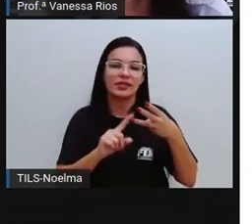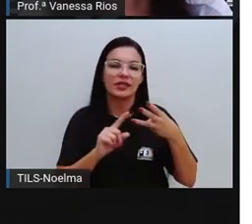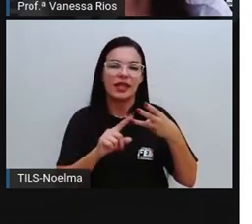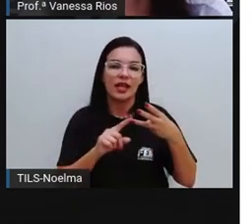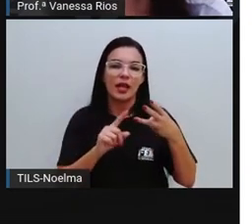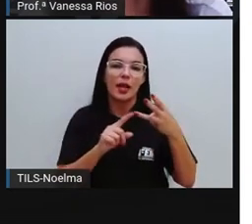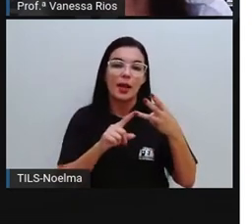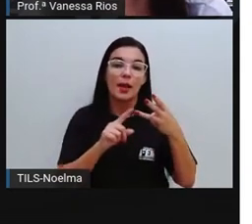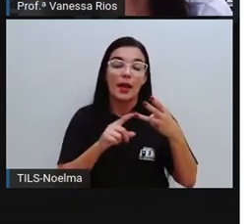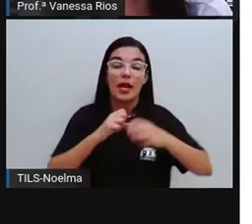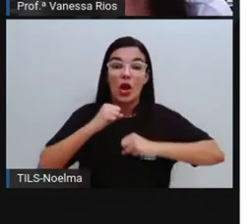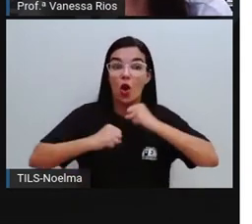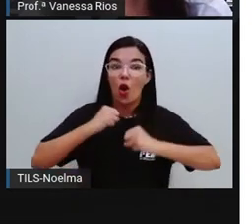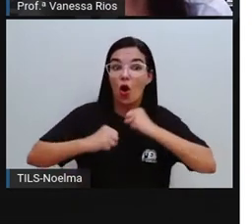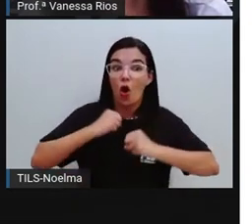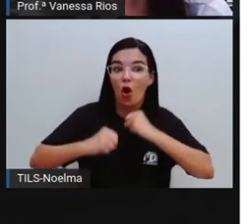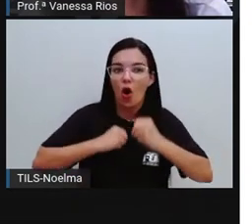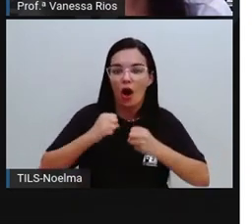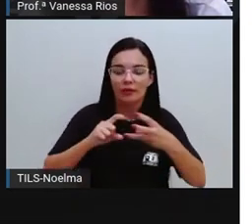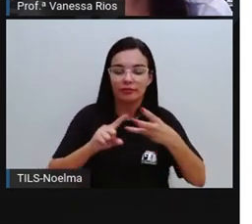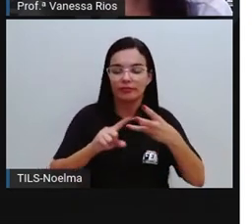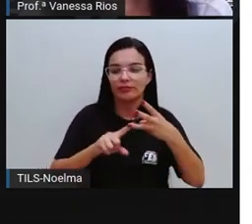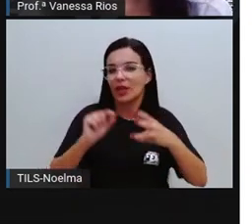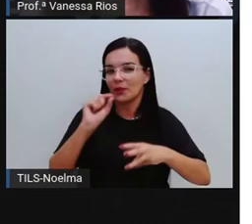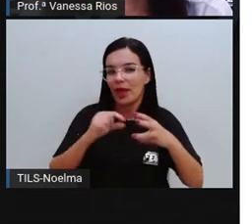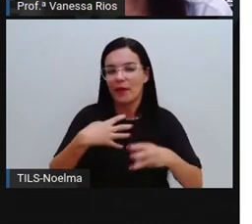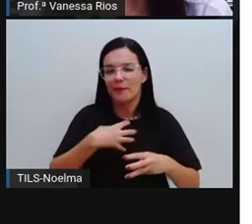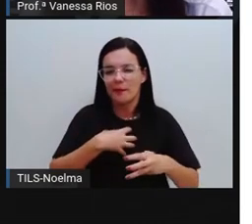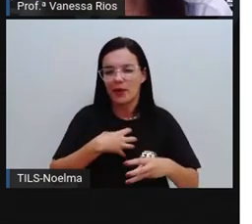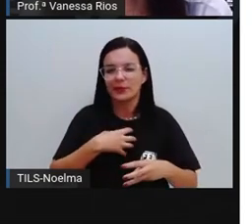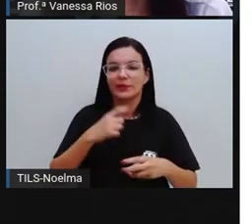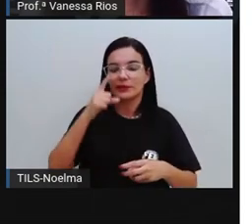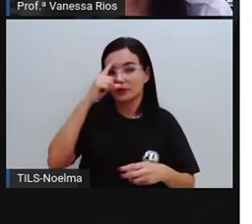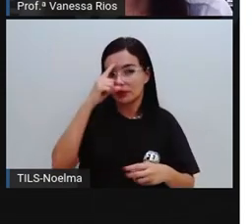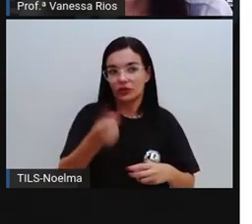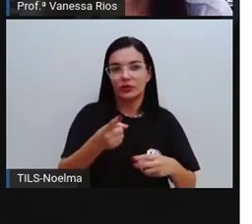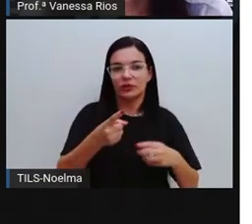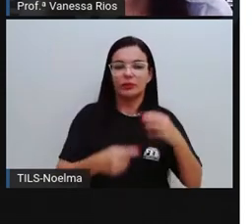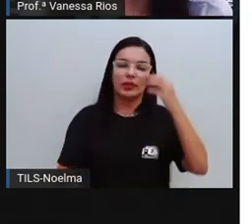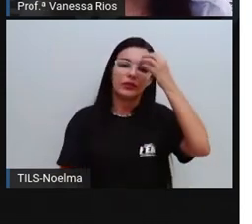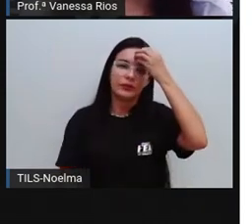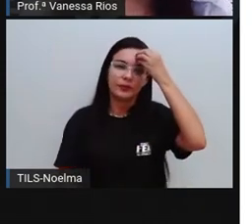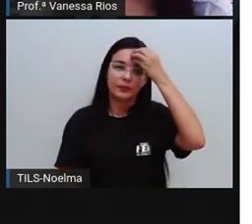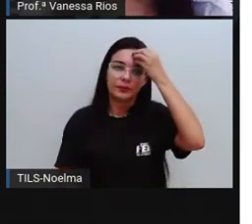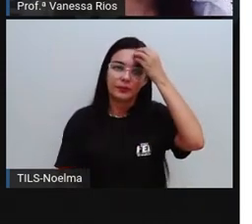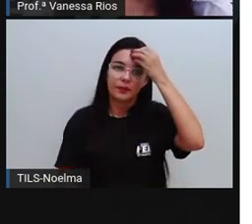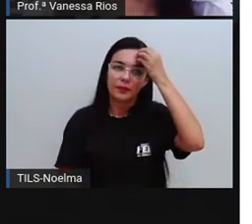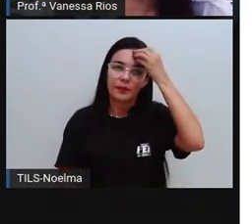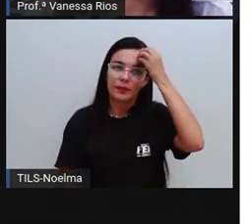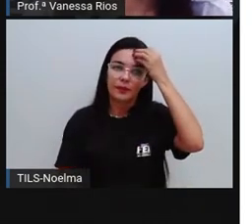subjuntivo. E corra, que está no modo imperativo.